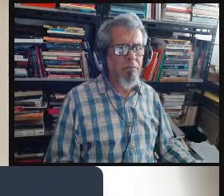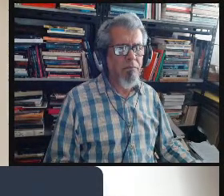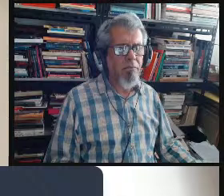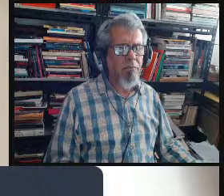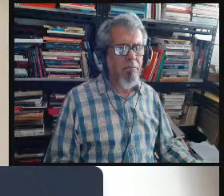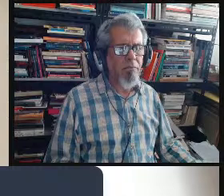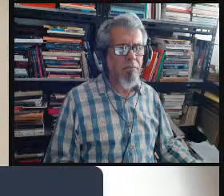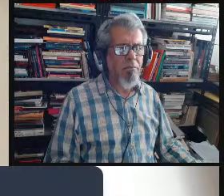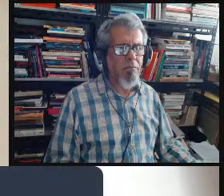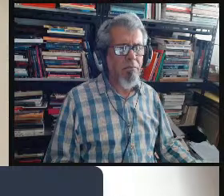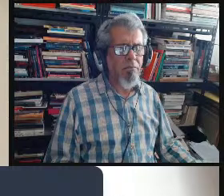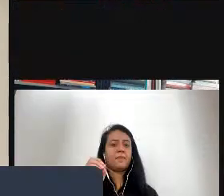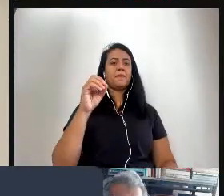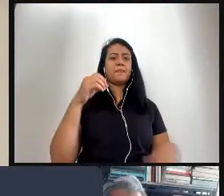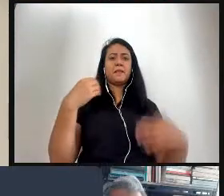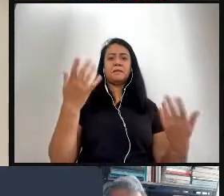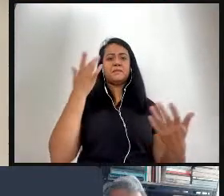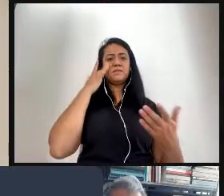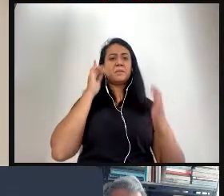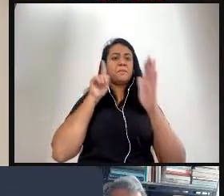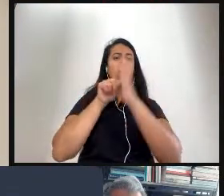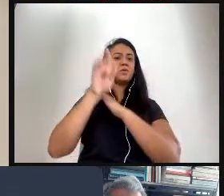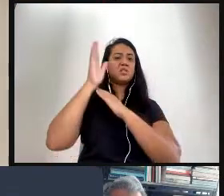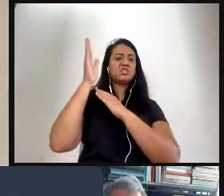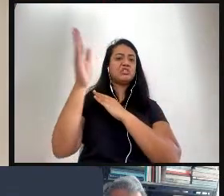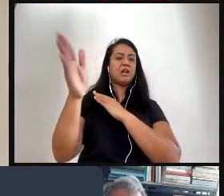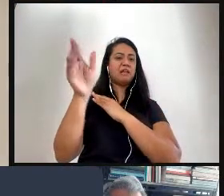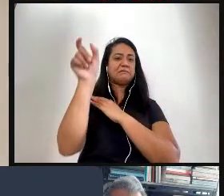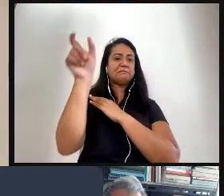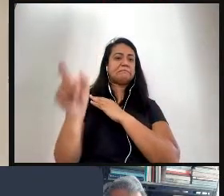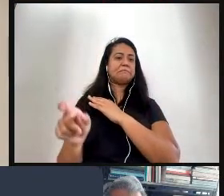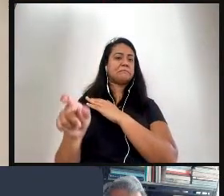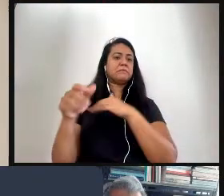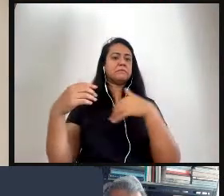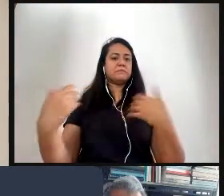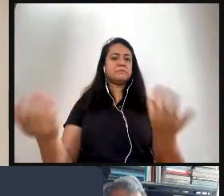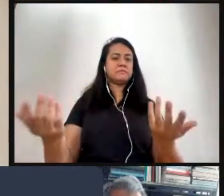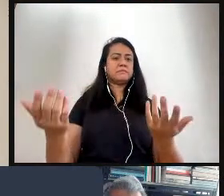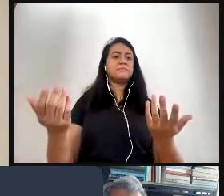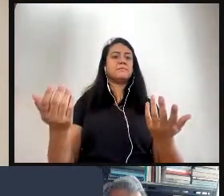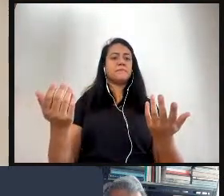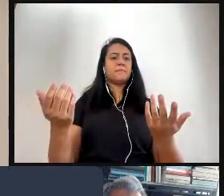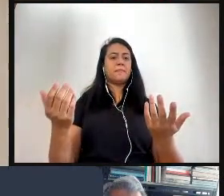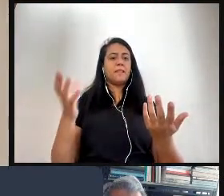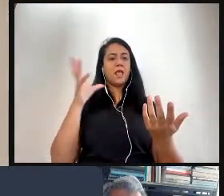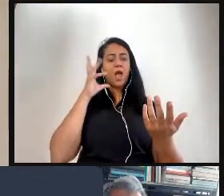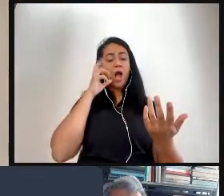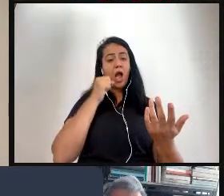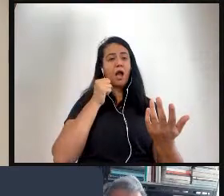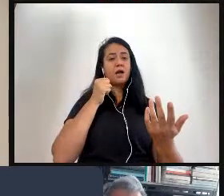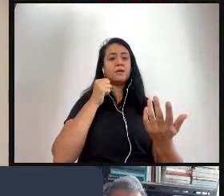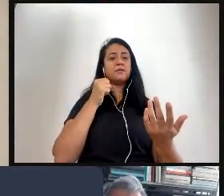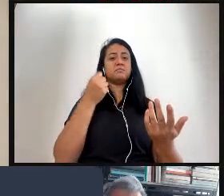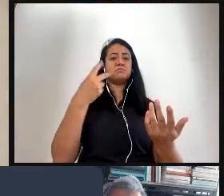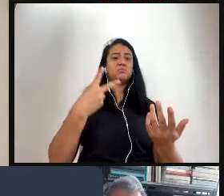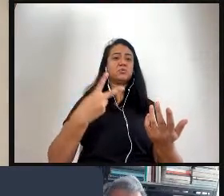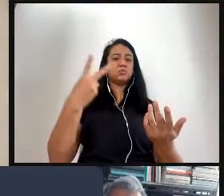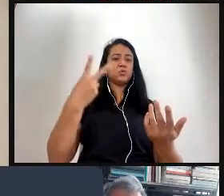ela está direcionada a um de vocês mas eu imagino que esteja direcionada para os dois